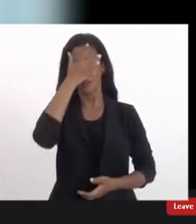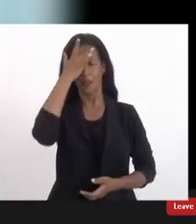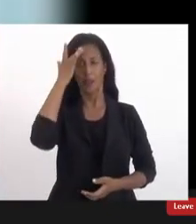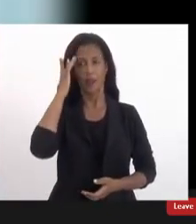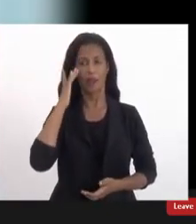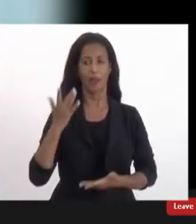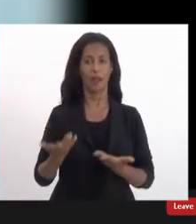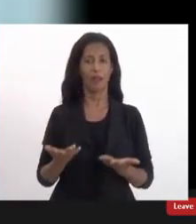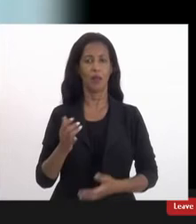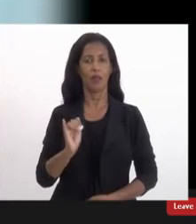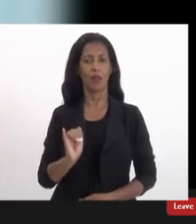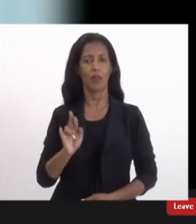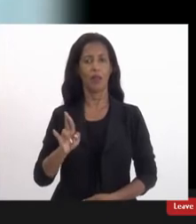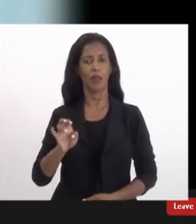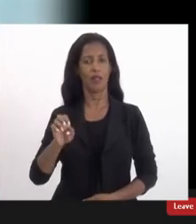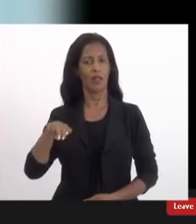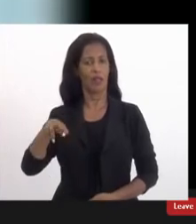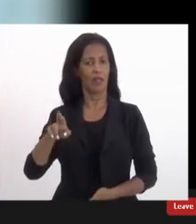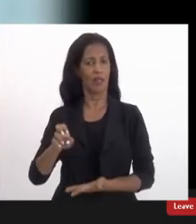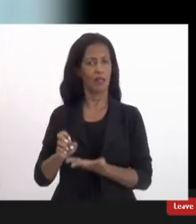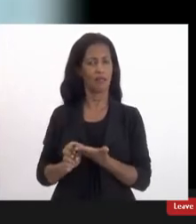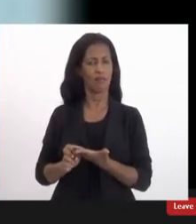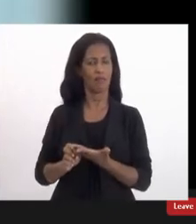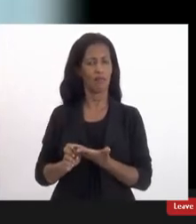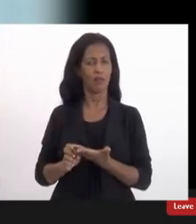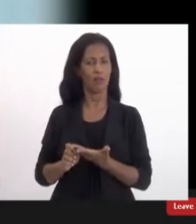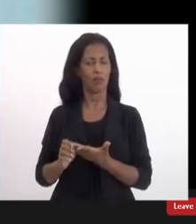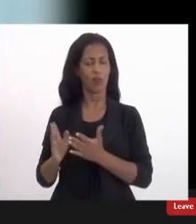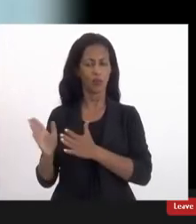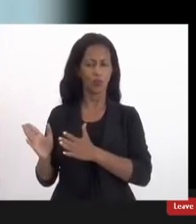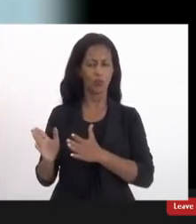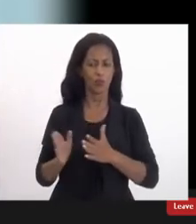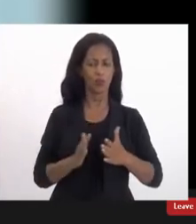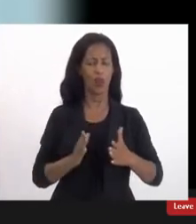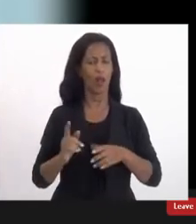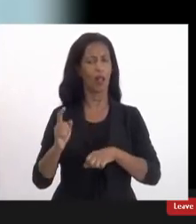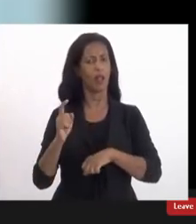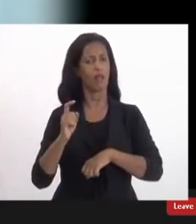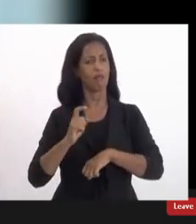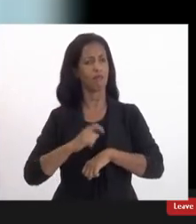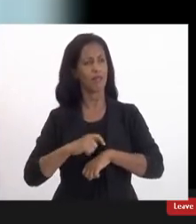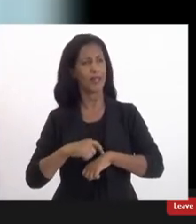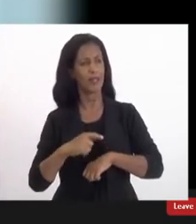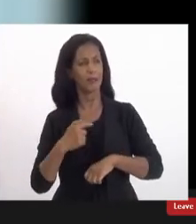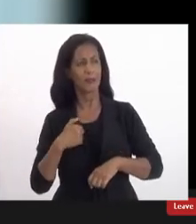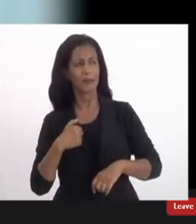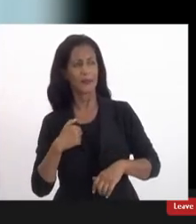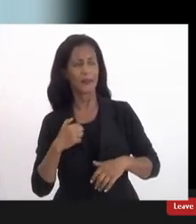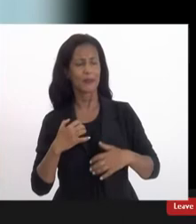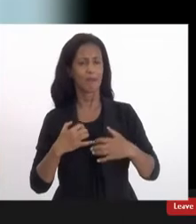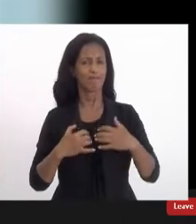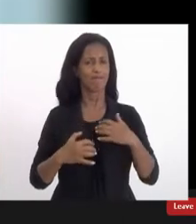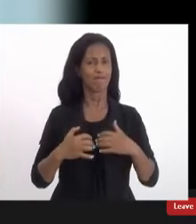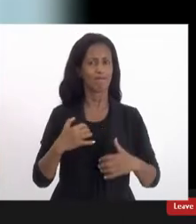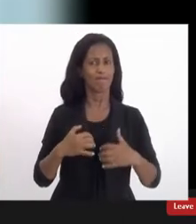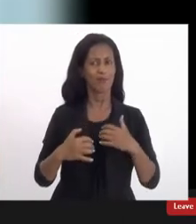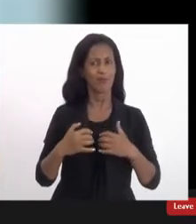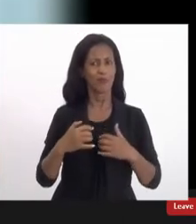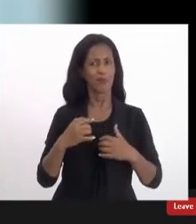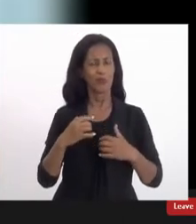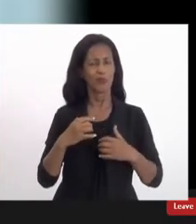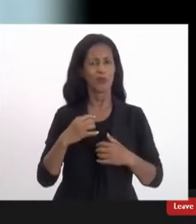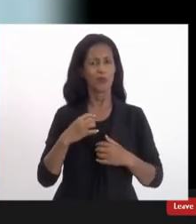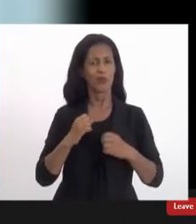Irene durante muito tempo eu tive receio de falar isso porque eu achava